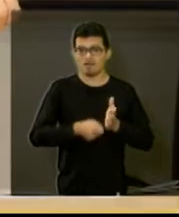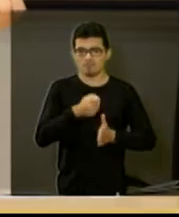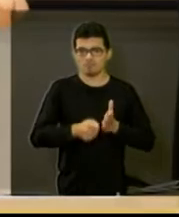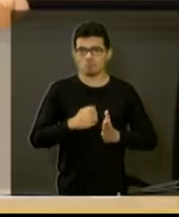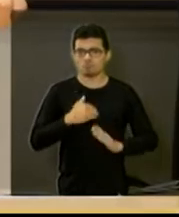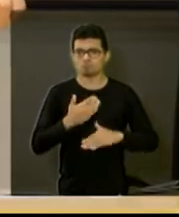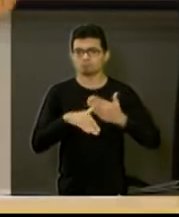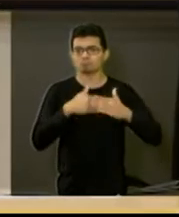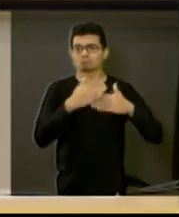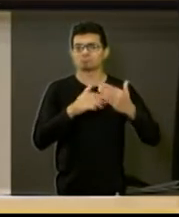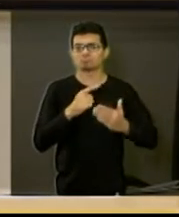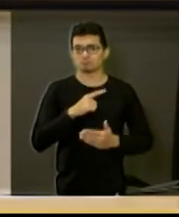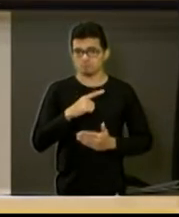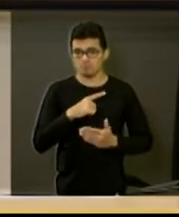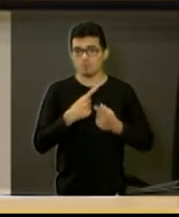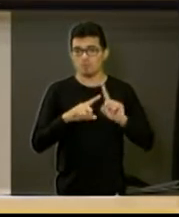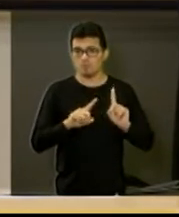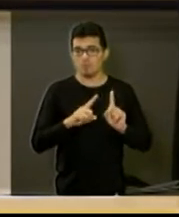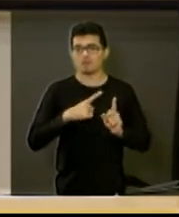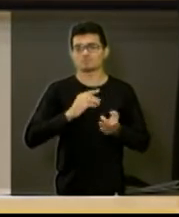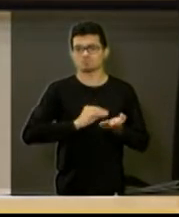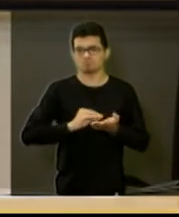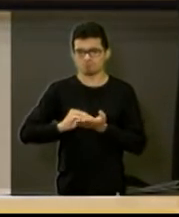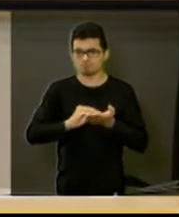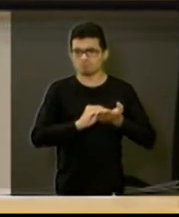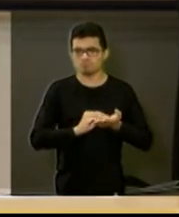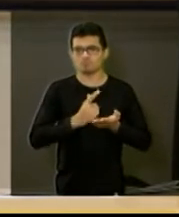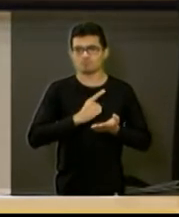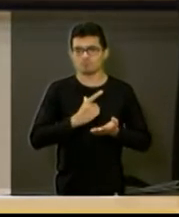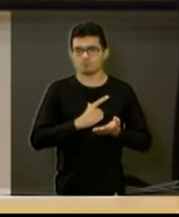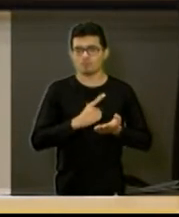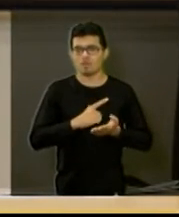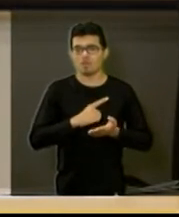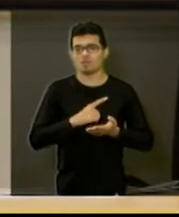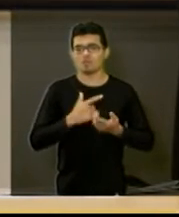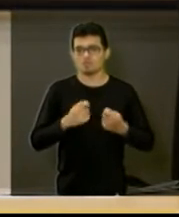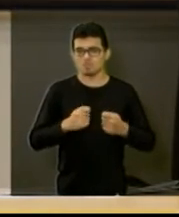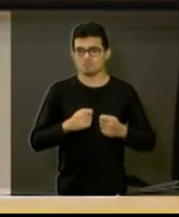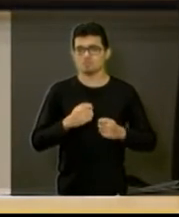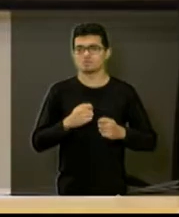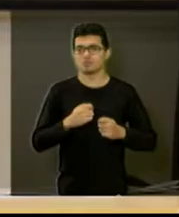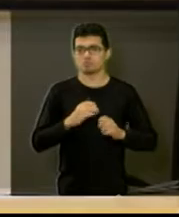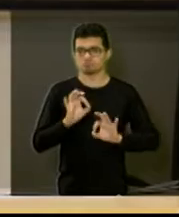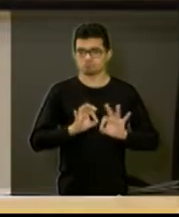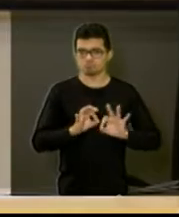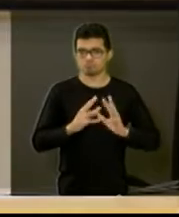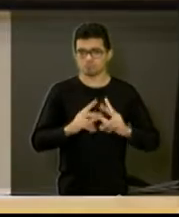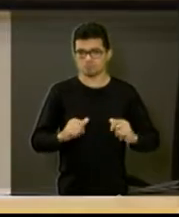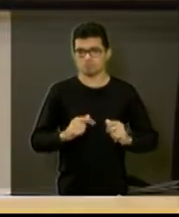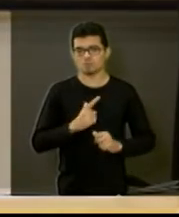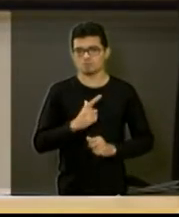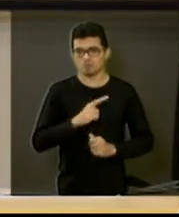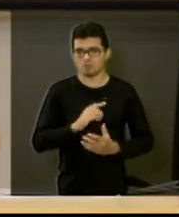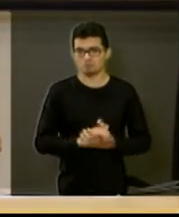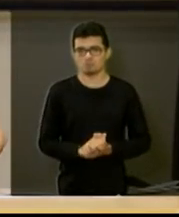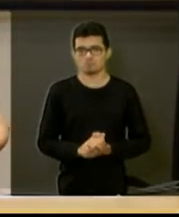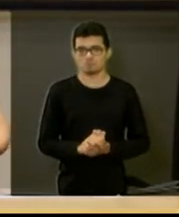sim, mas ainda temos outras questões a sanar. Eu acho que é isso.